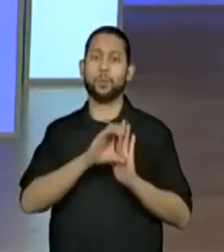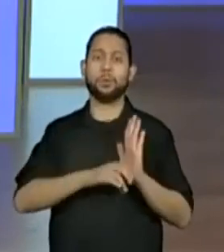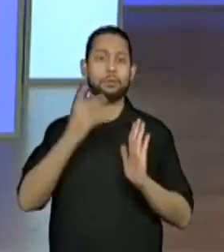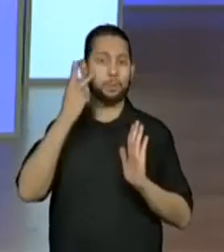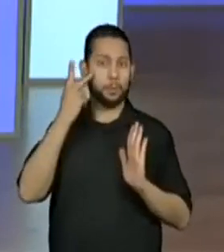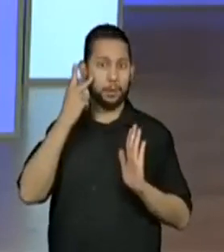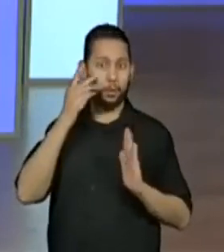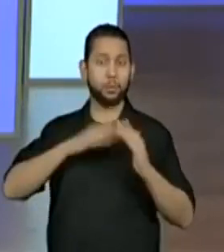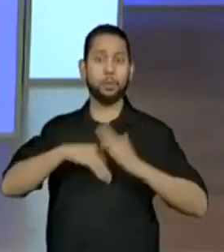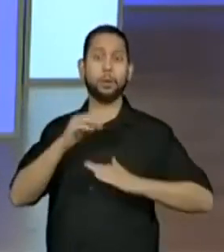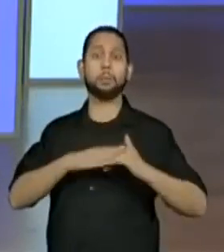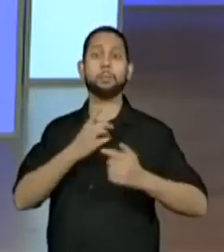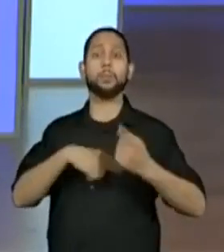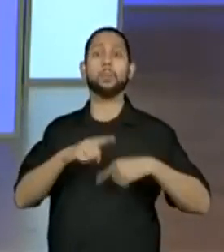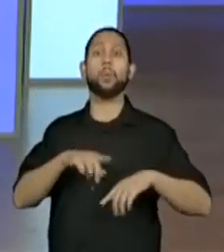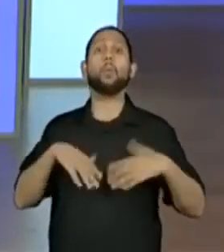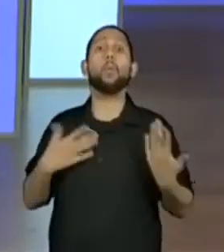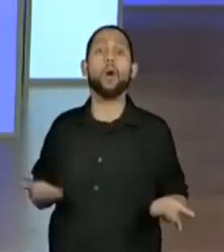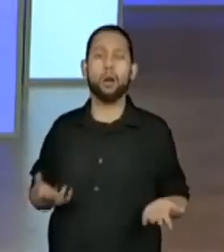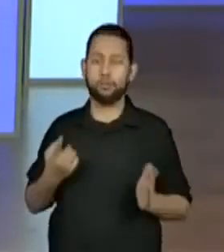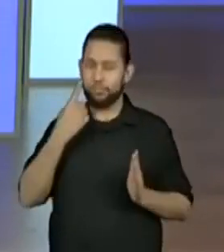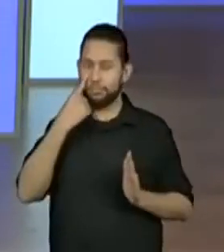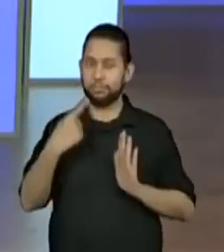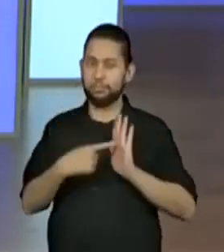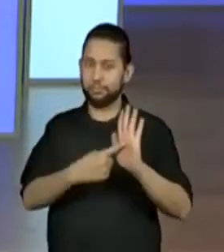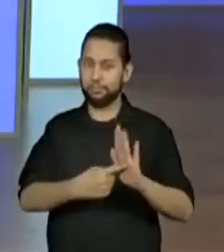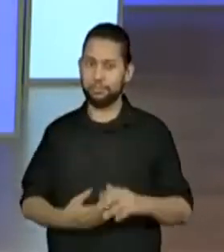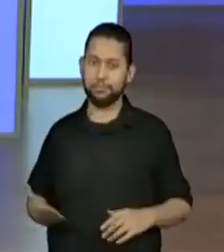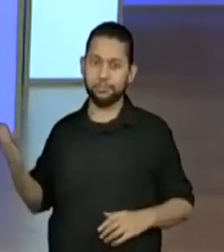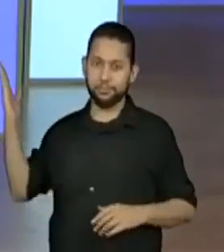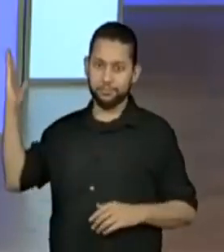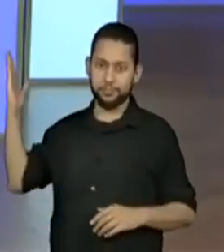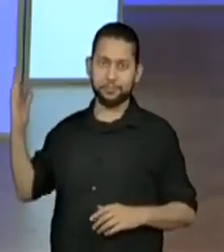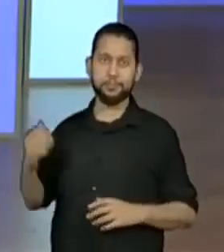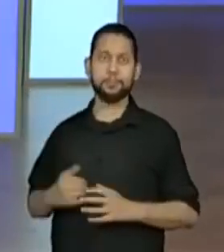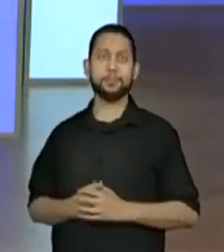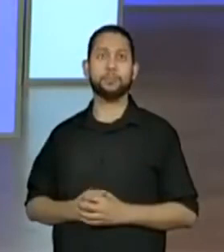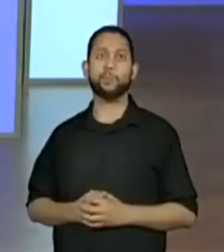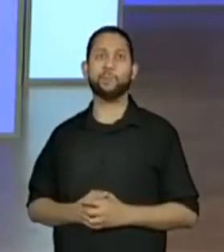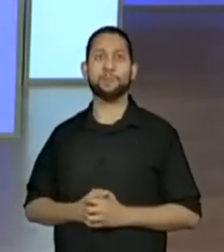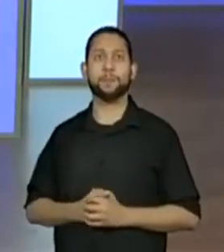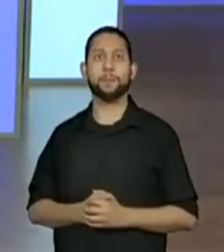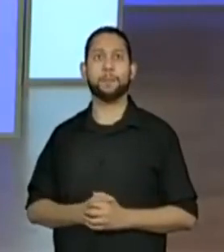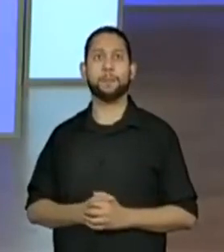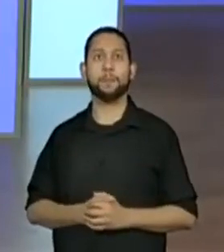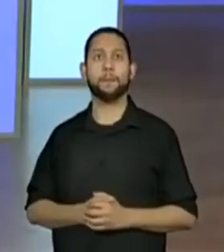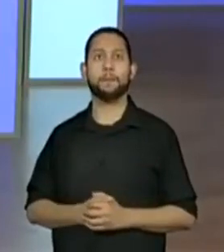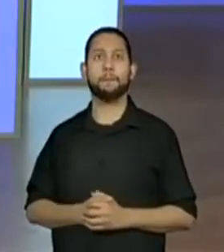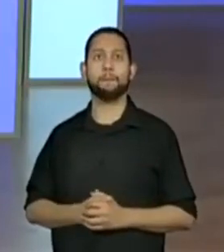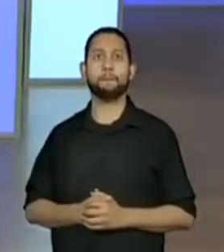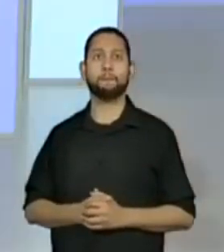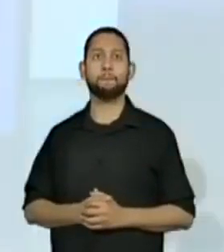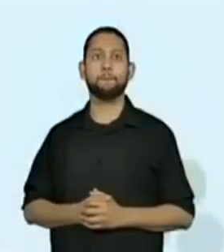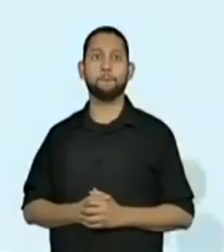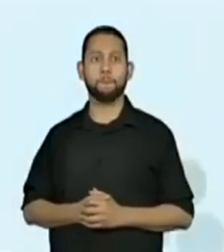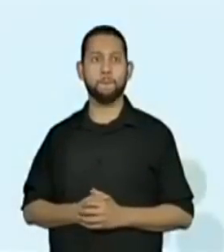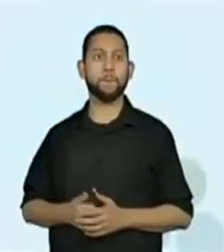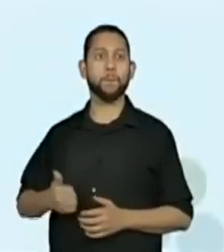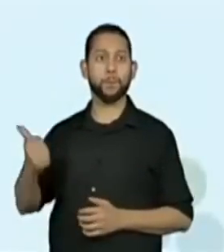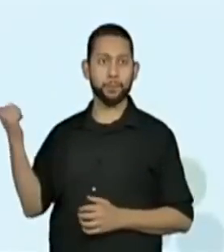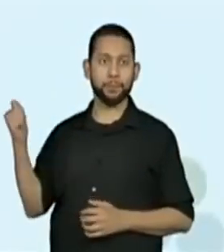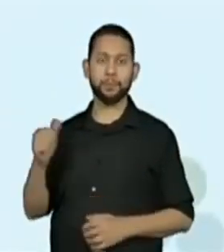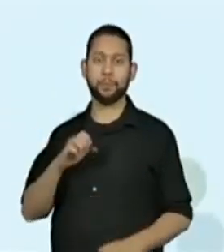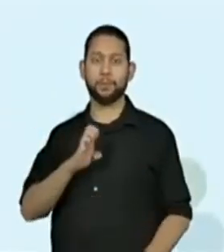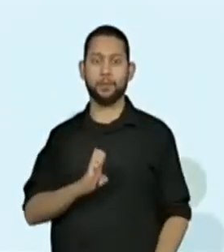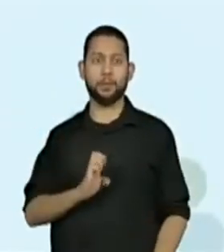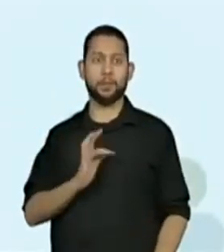qual se baseia essa aula? Vamos lá. A habilidade do currículo paulista em destaque